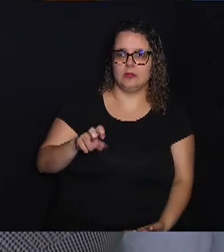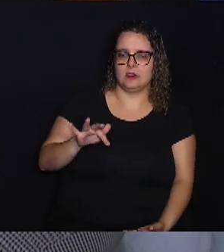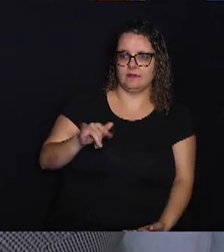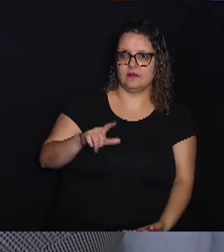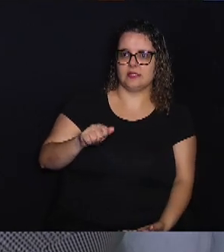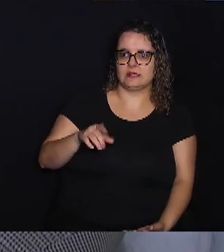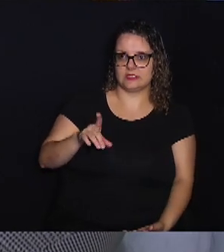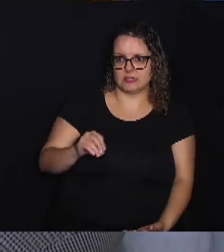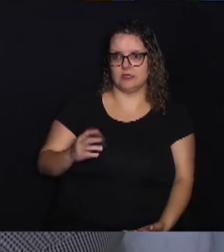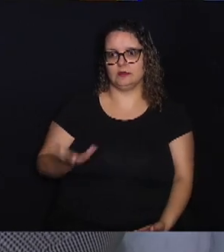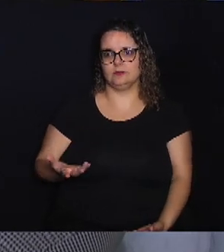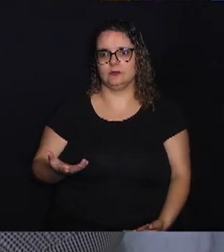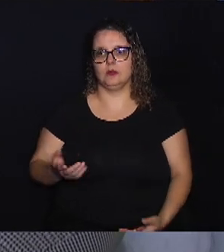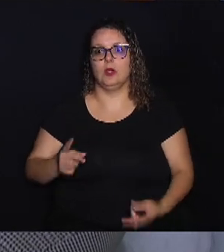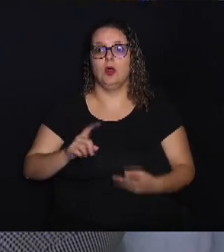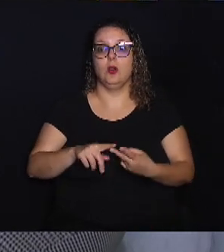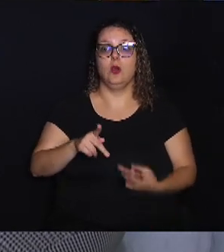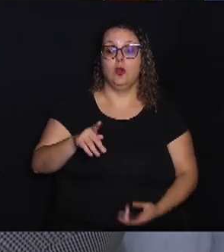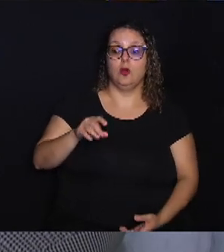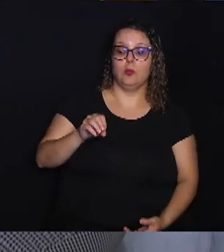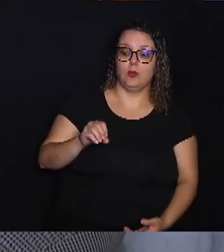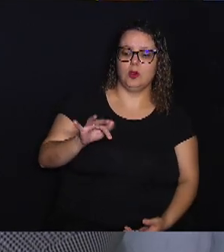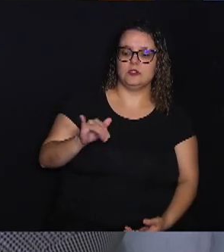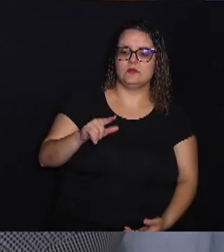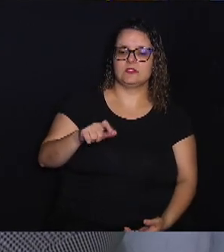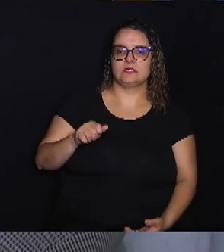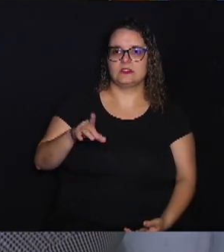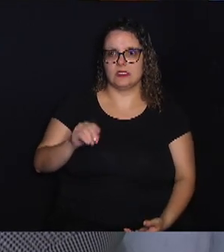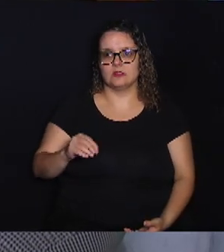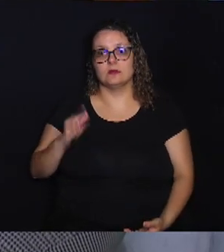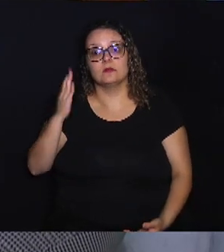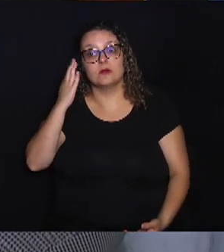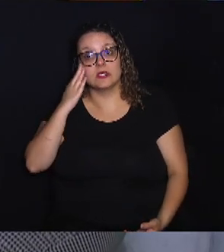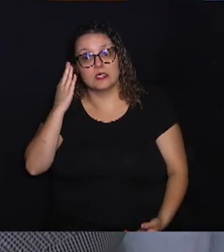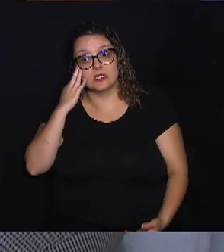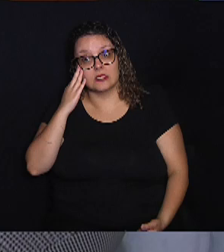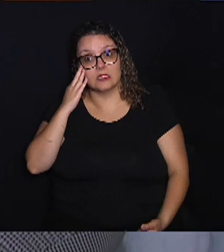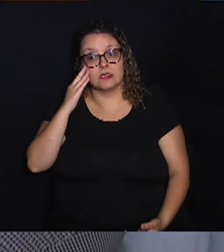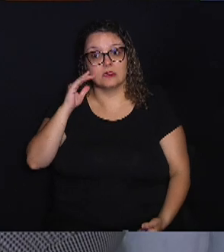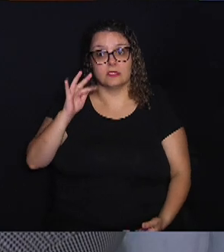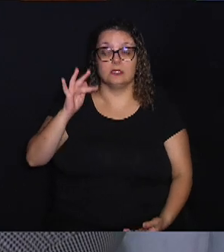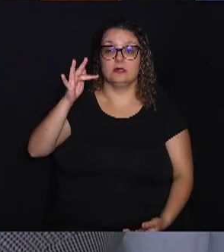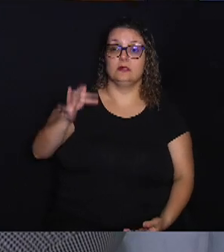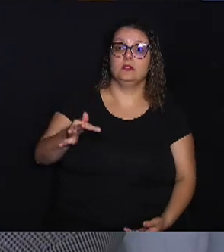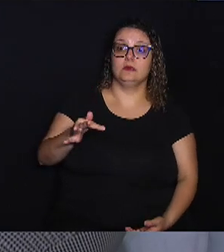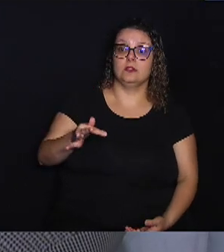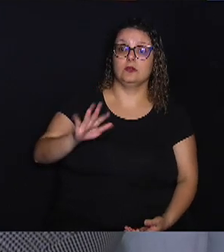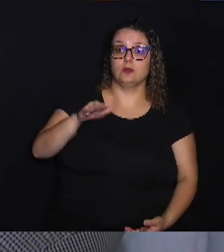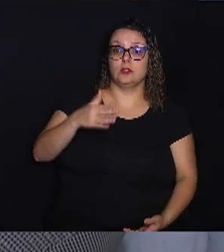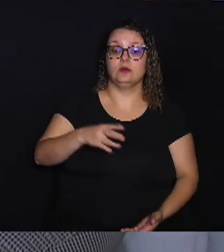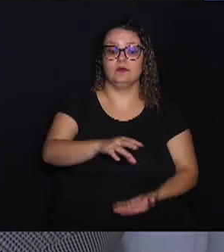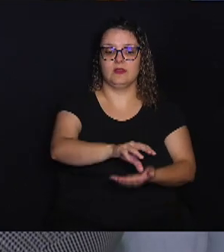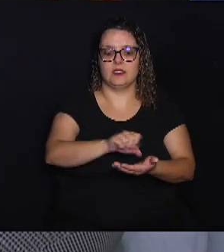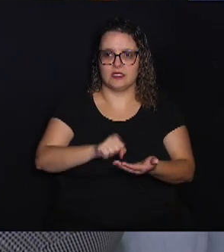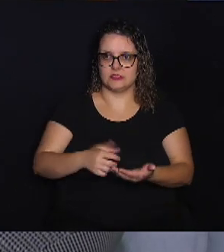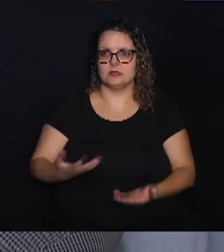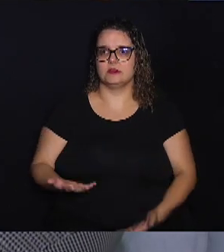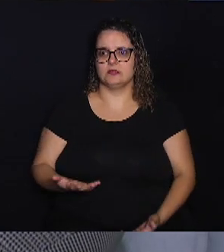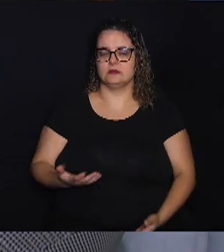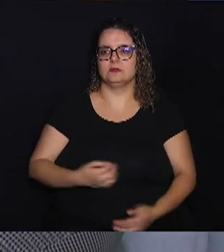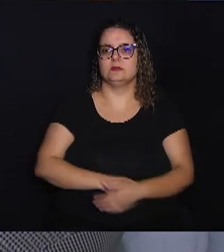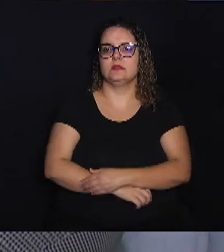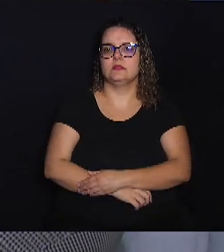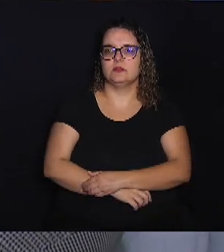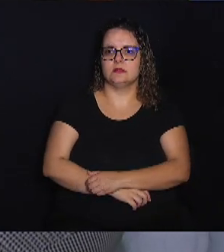dizer assim, né? O pós-fixado, você vai saber lá na saída. Então, tem um vencimento de nove